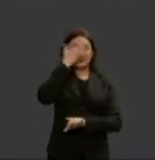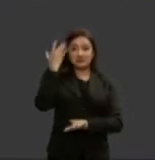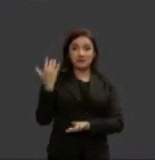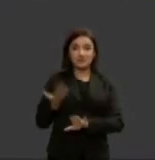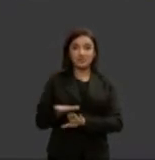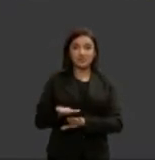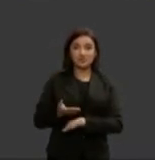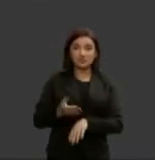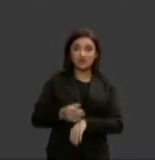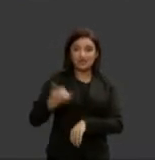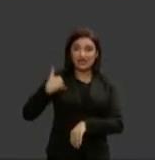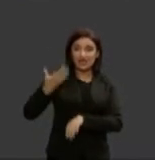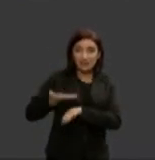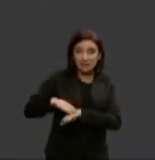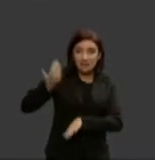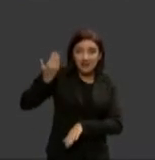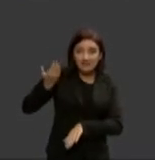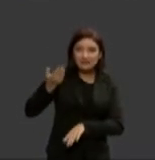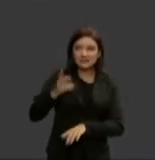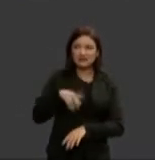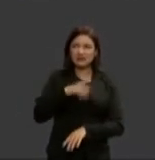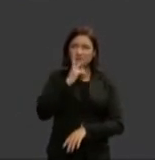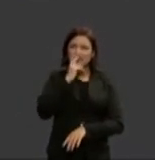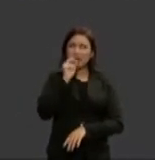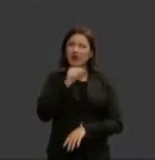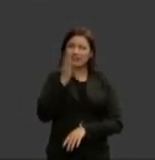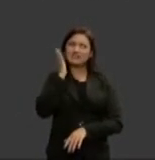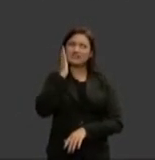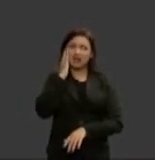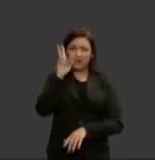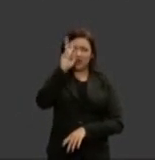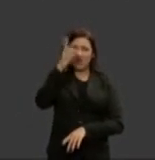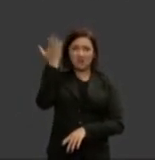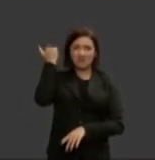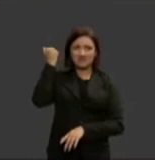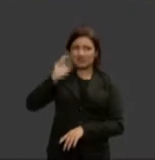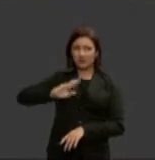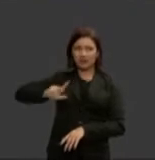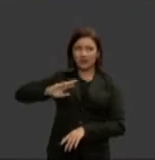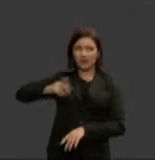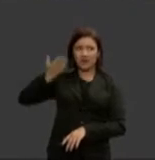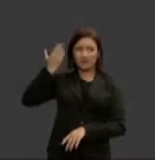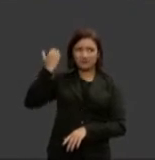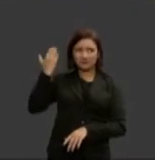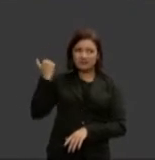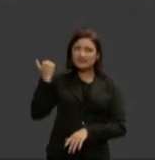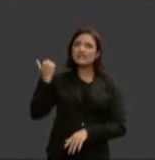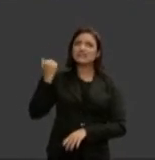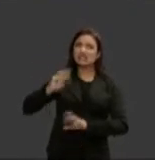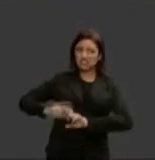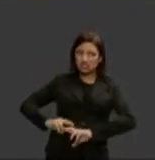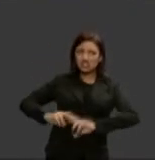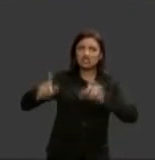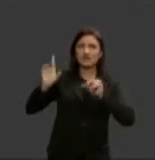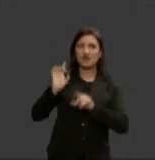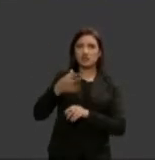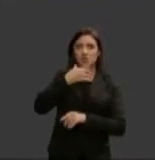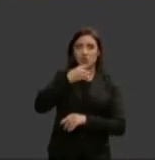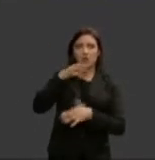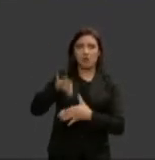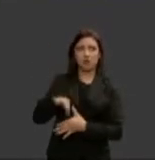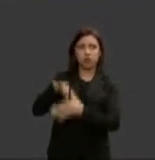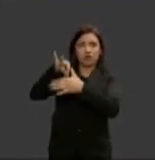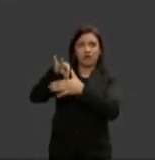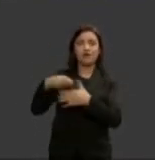certamente sabem que nem sempre foi assim porque vivenciaram outra realidade na